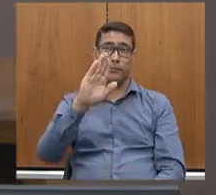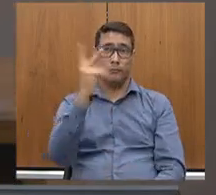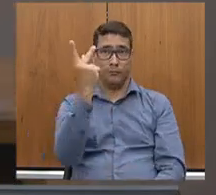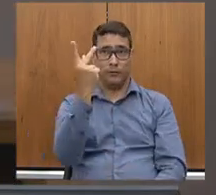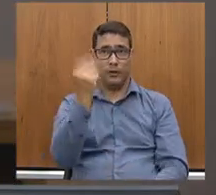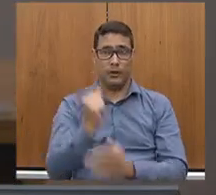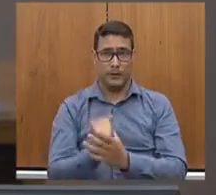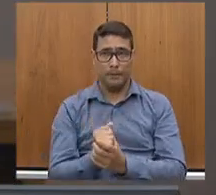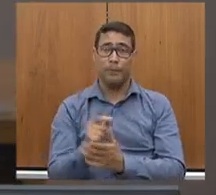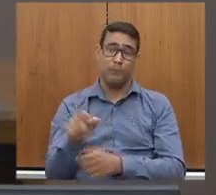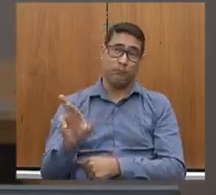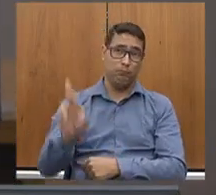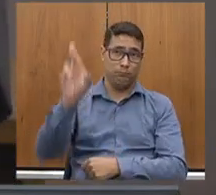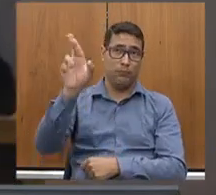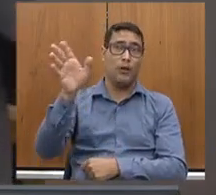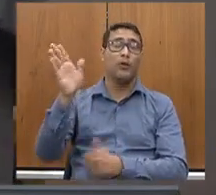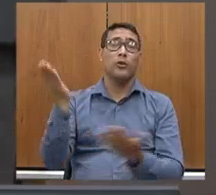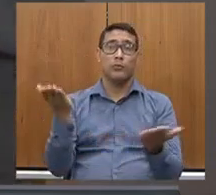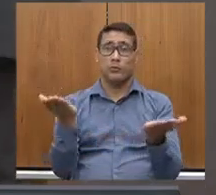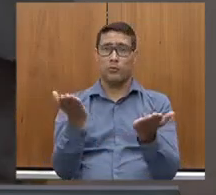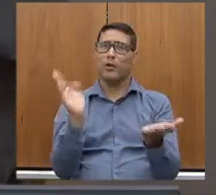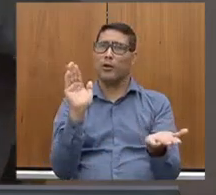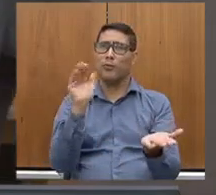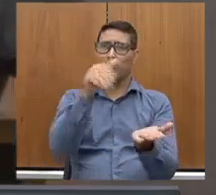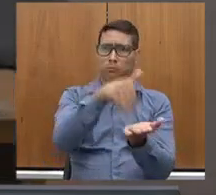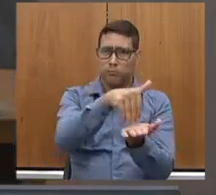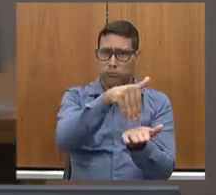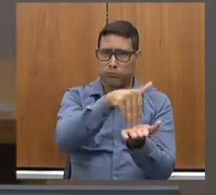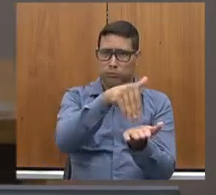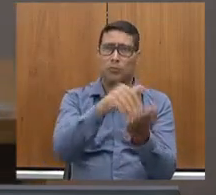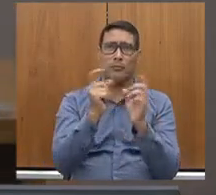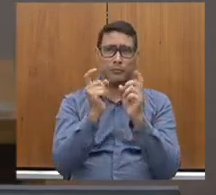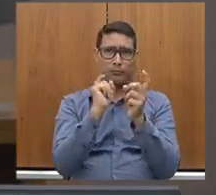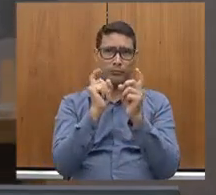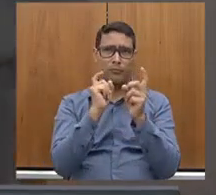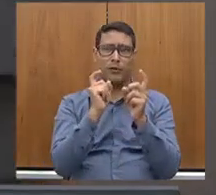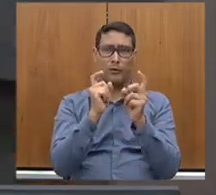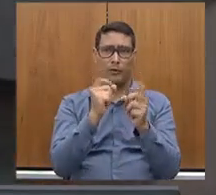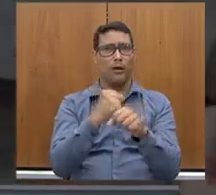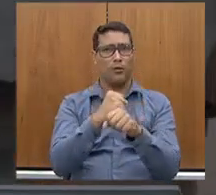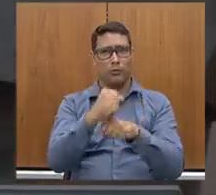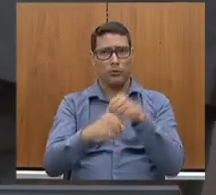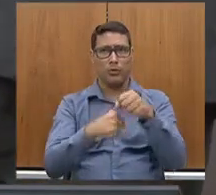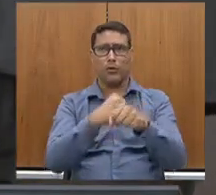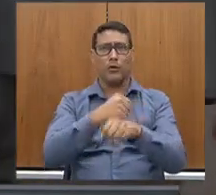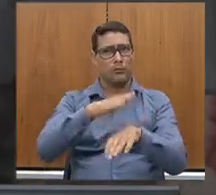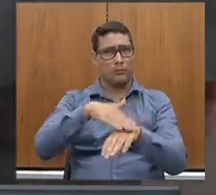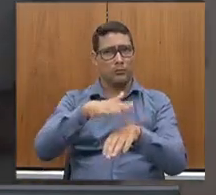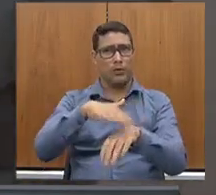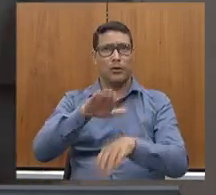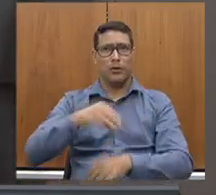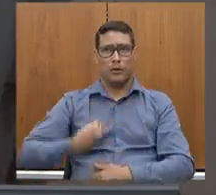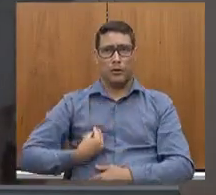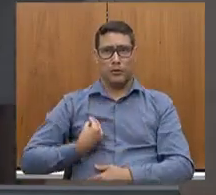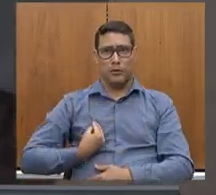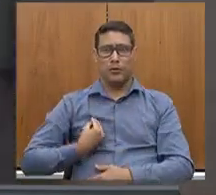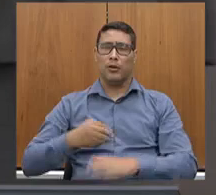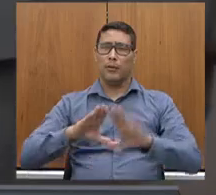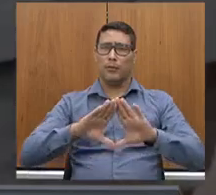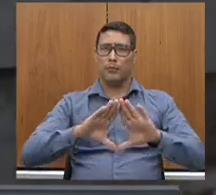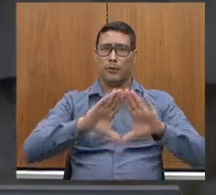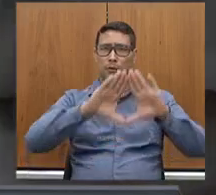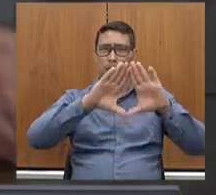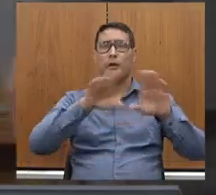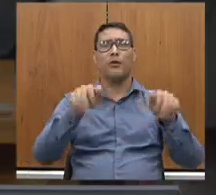poderia aqui, nessa última sessão do ano, que eu participo da Assembleia, fazer esse